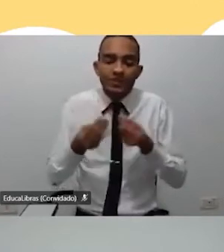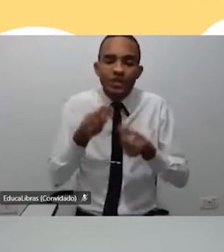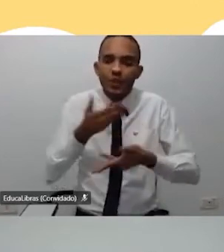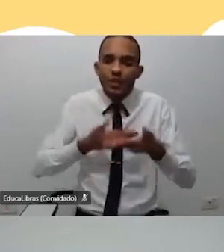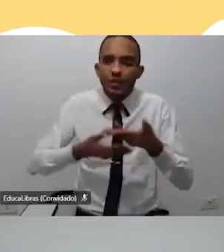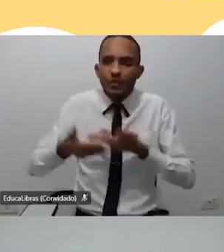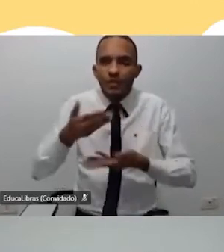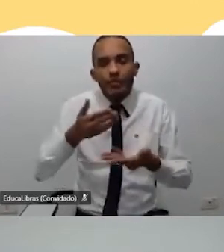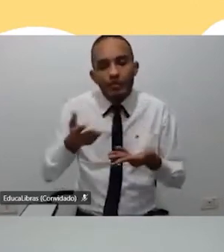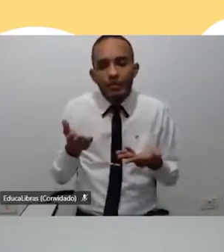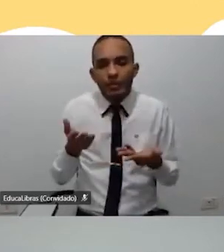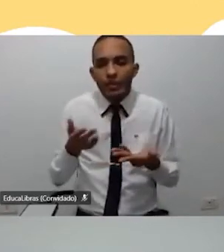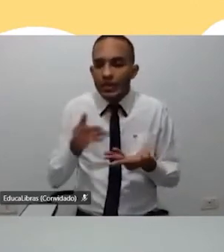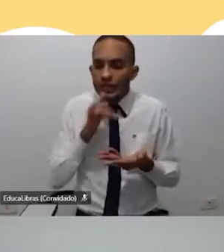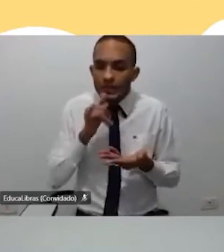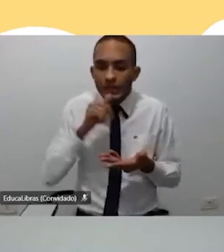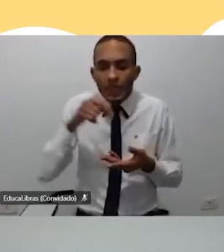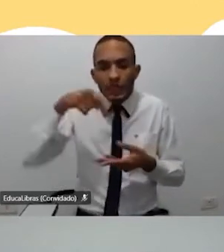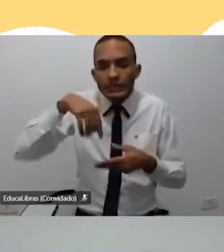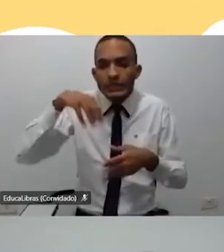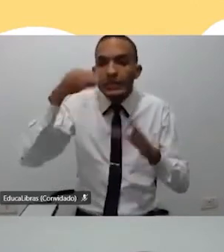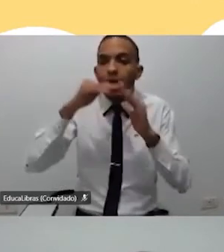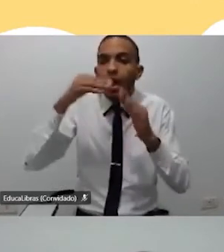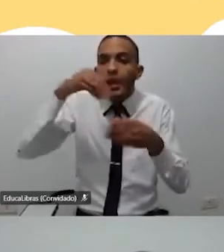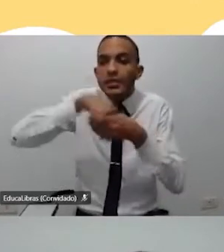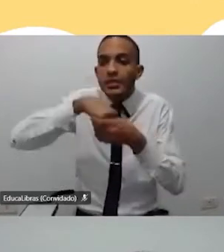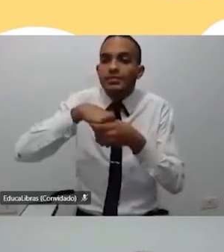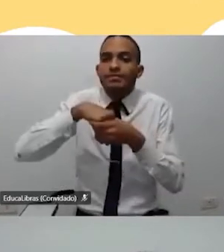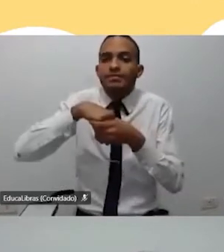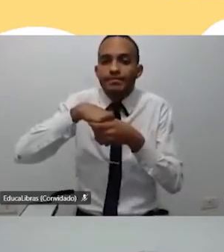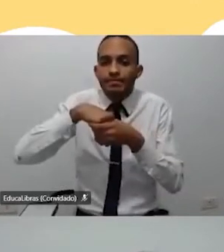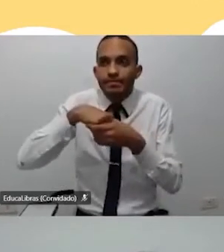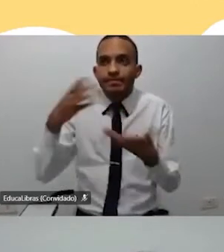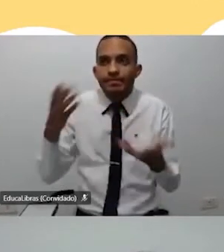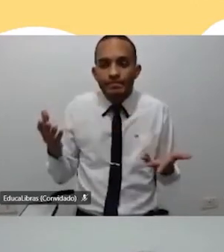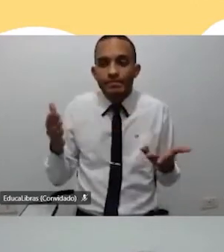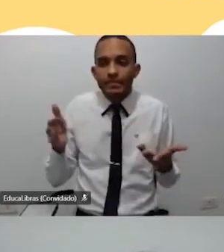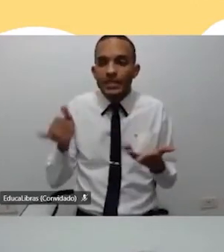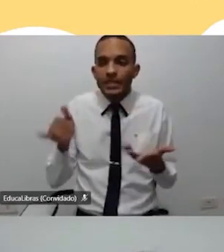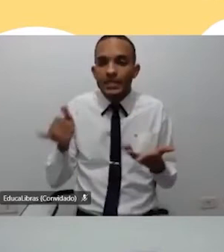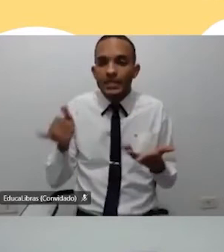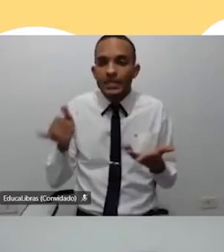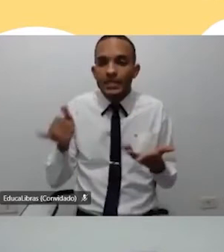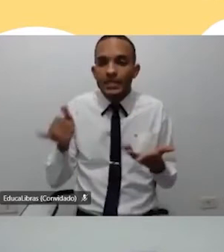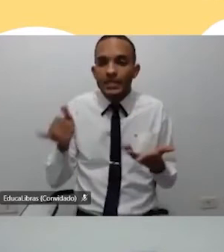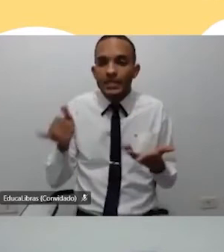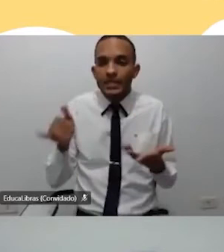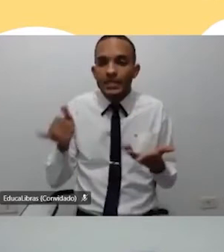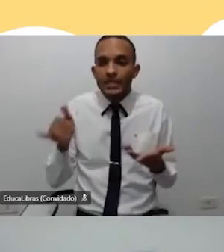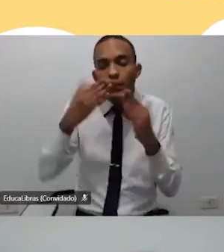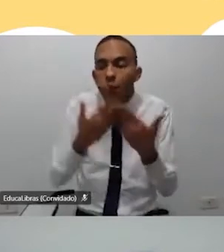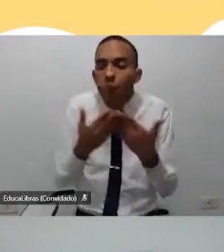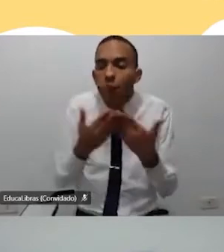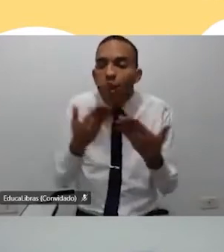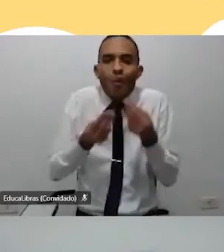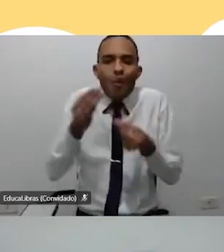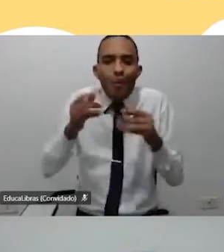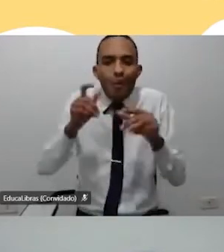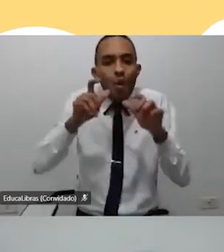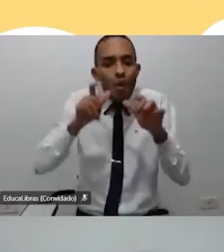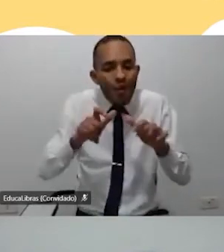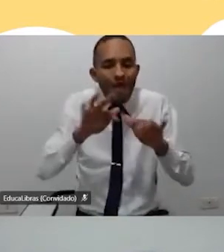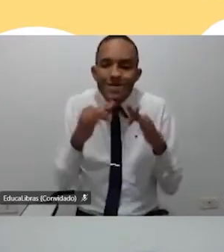olha essa comunicação não violenta aqui dentro de casa. Então, eu sempre comecei a trazer isso para dentro da escola, para dentro do meu ambiente